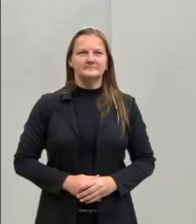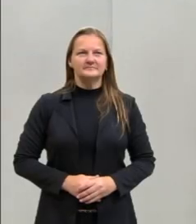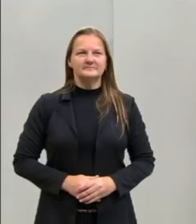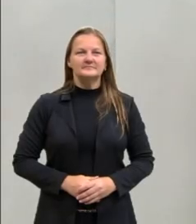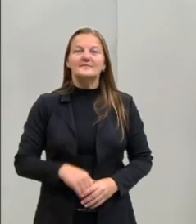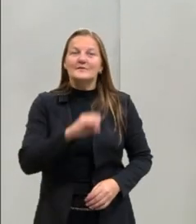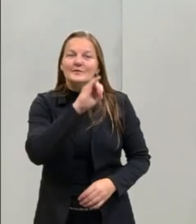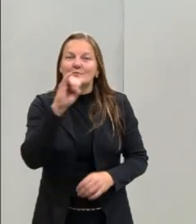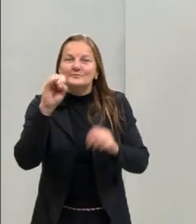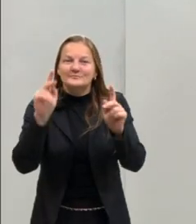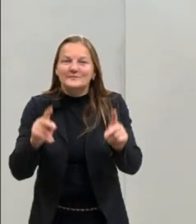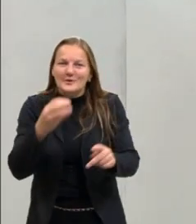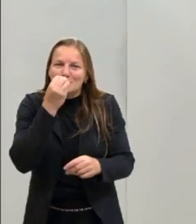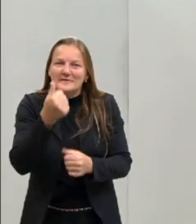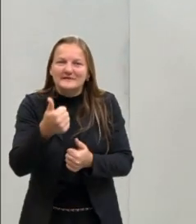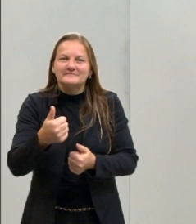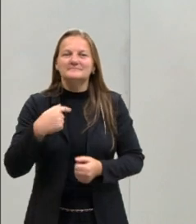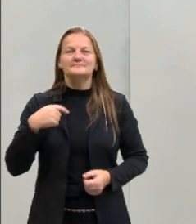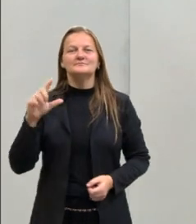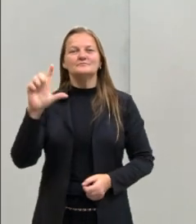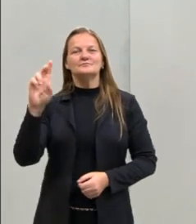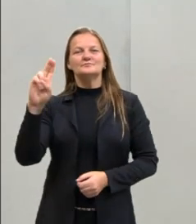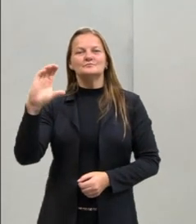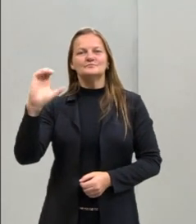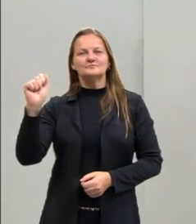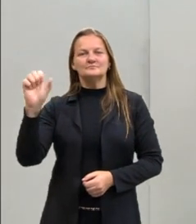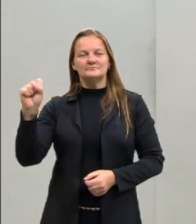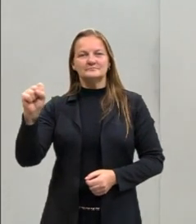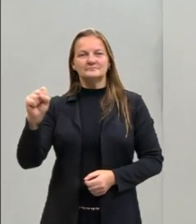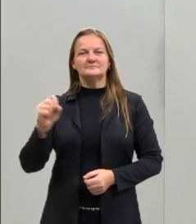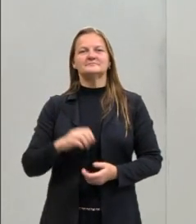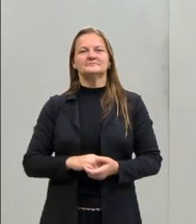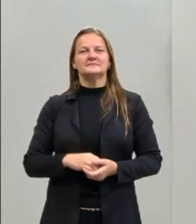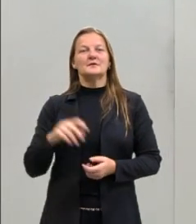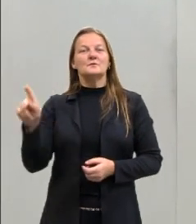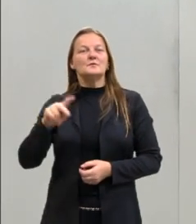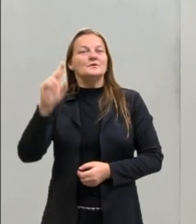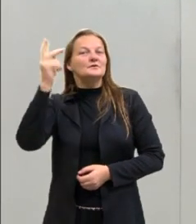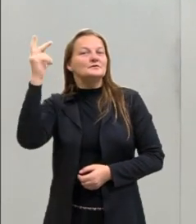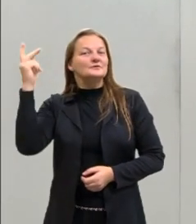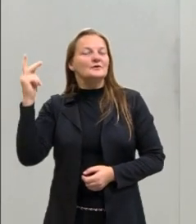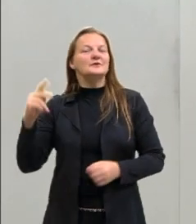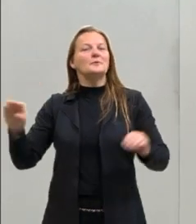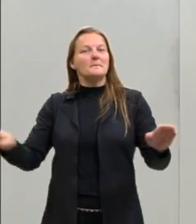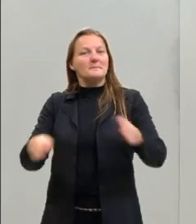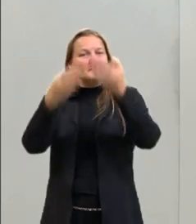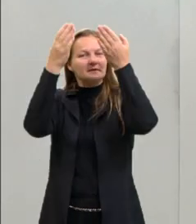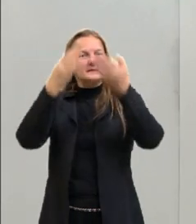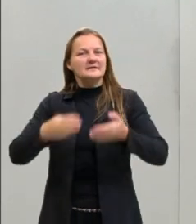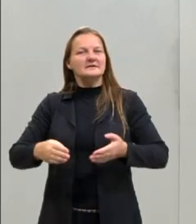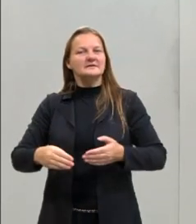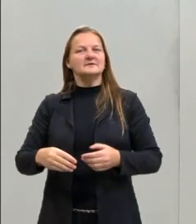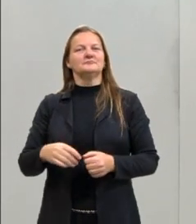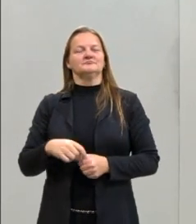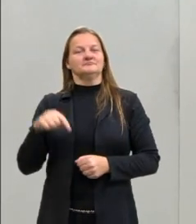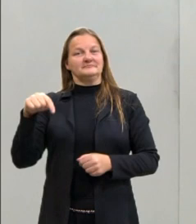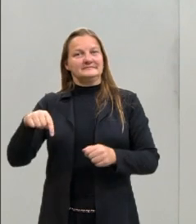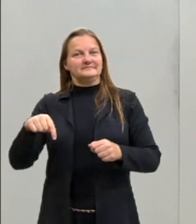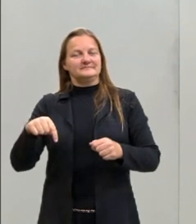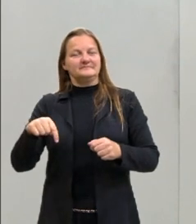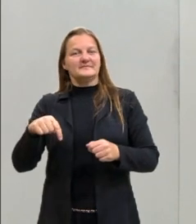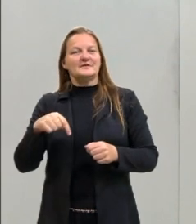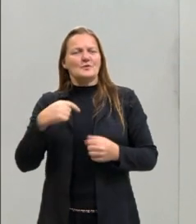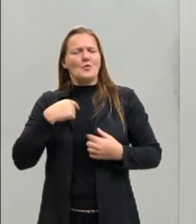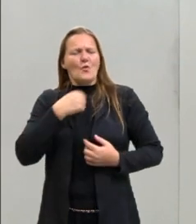E aí, pessoal, tudo bem? Eu sou o Lucas Labella, professor de História do Pré-ENEM da Seduc. Eu sou um homem branco, tenho